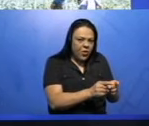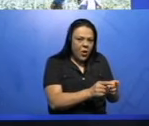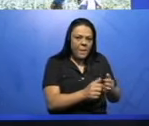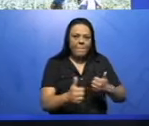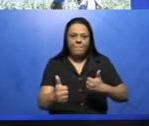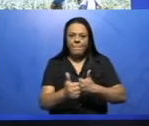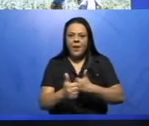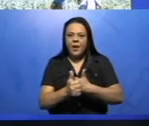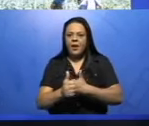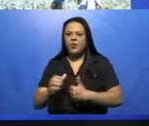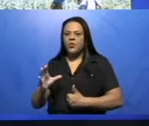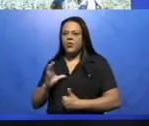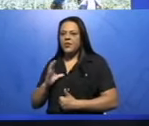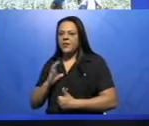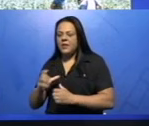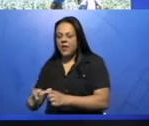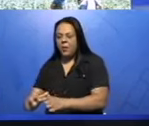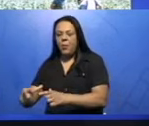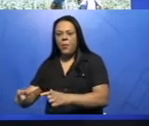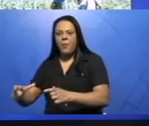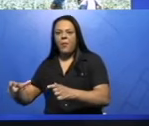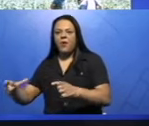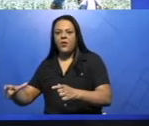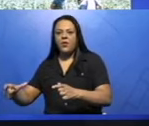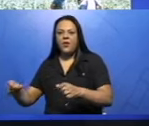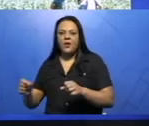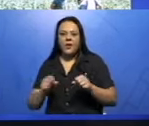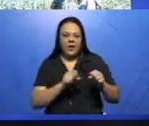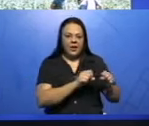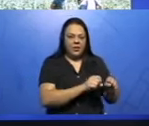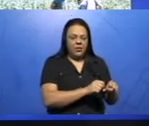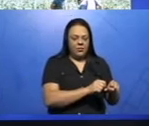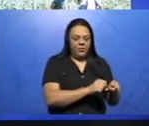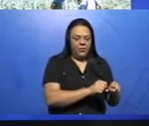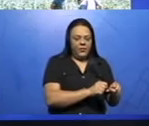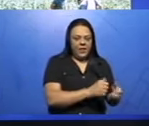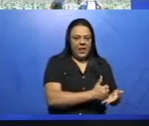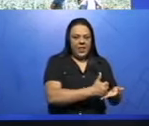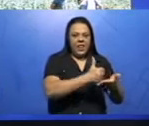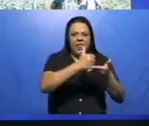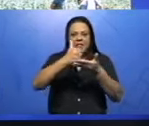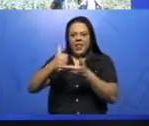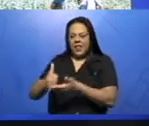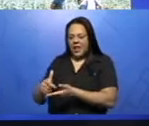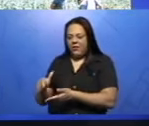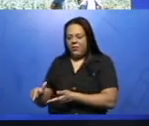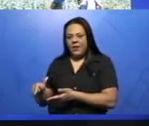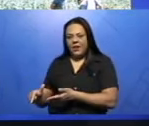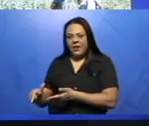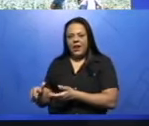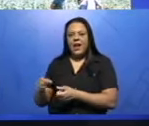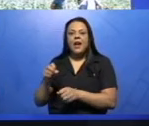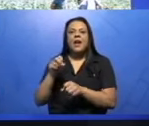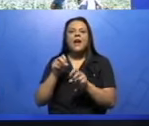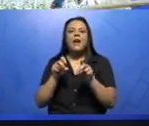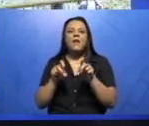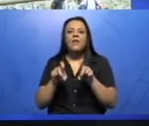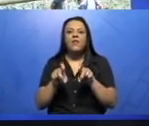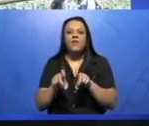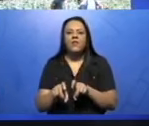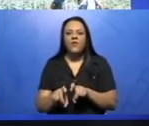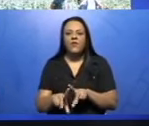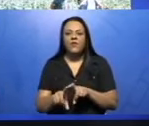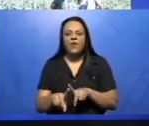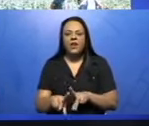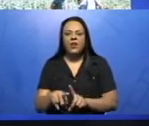é levada para cidades maiores. e esses alimentos normalmente são vendidos nas feiras livres. A gente tem imagens